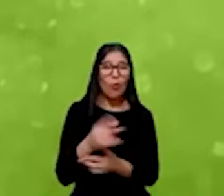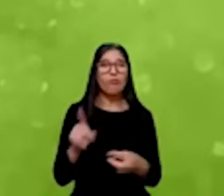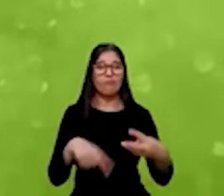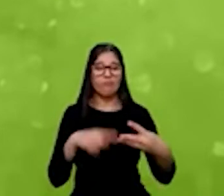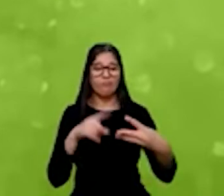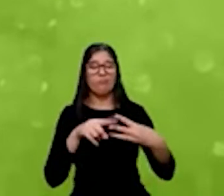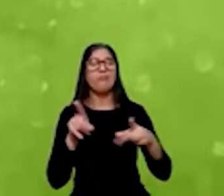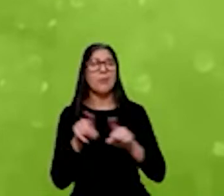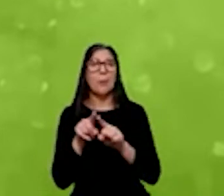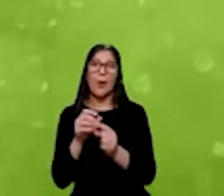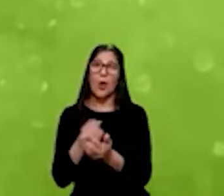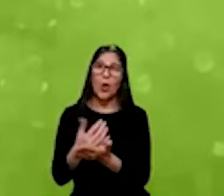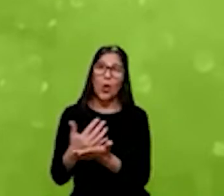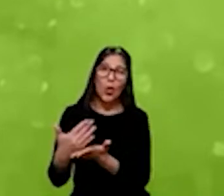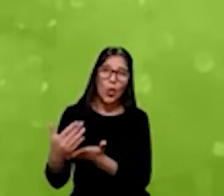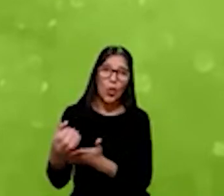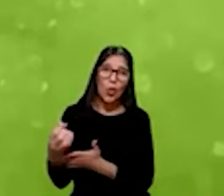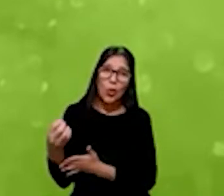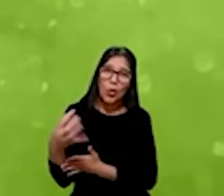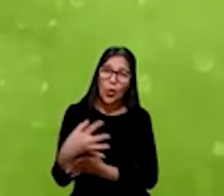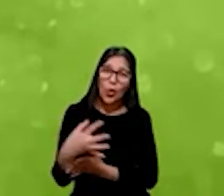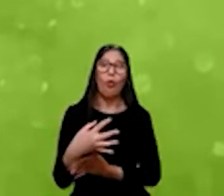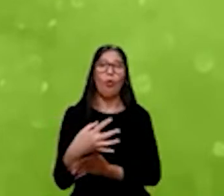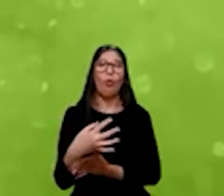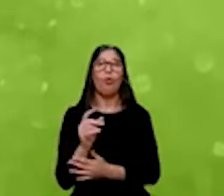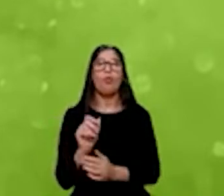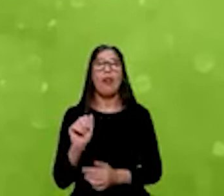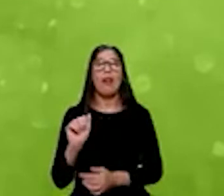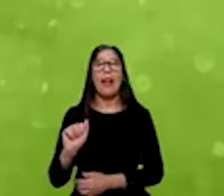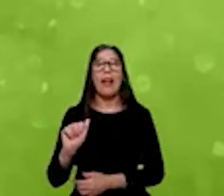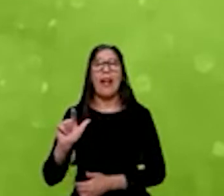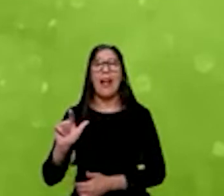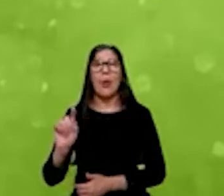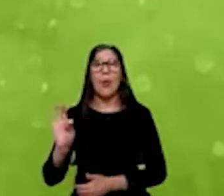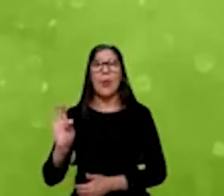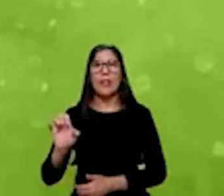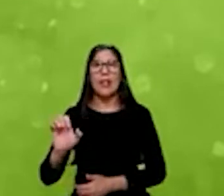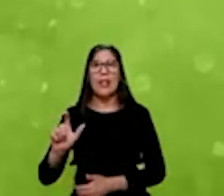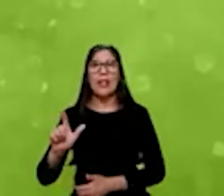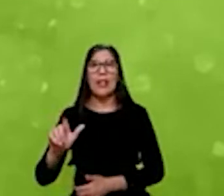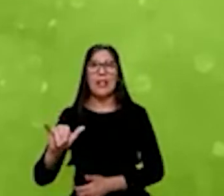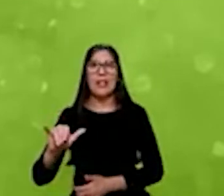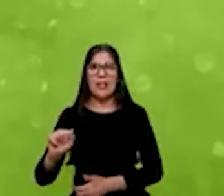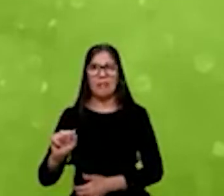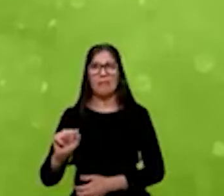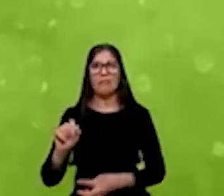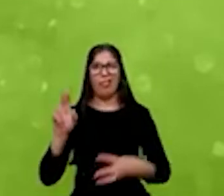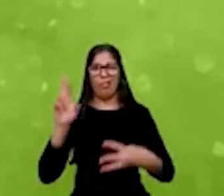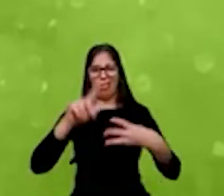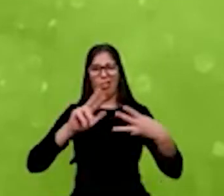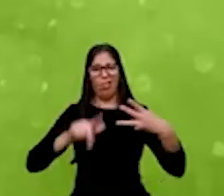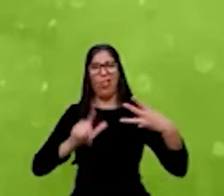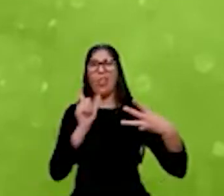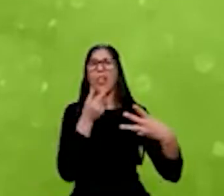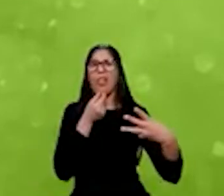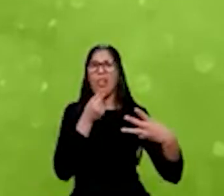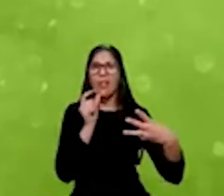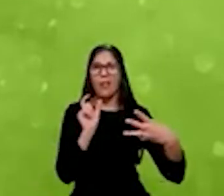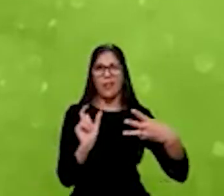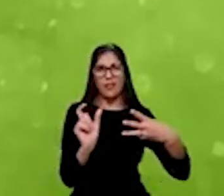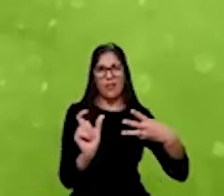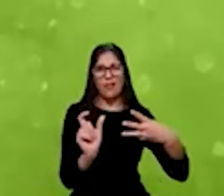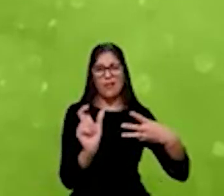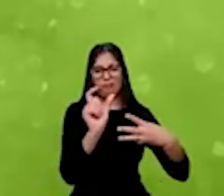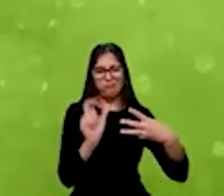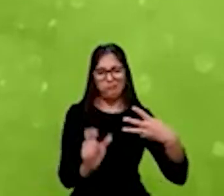nesse processo, que é a Otelia Biodiversity Fund, que tem um capital comprometido alvo de 300